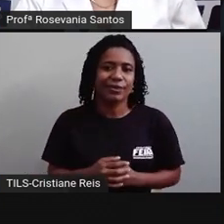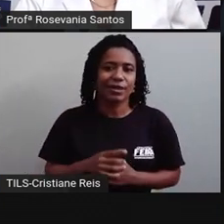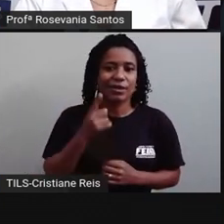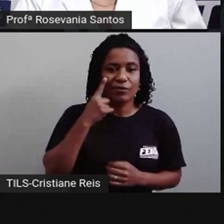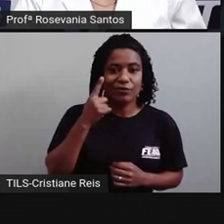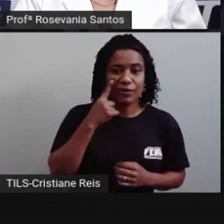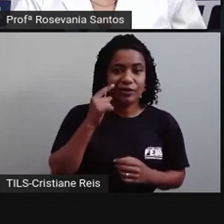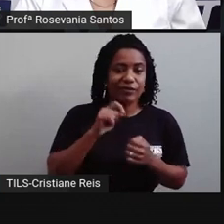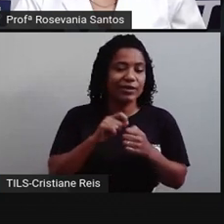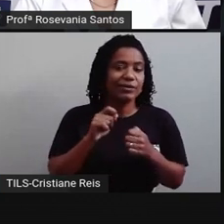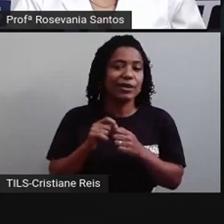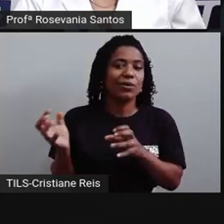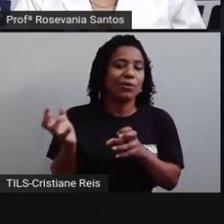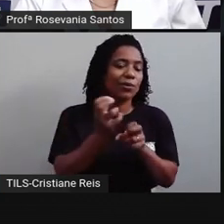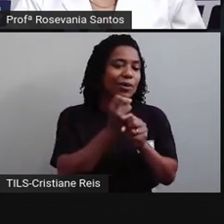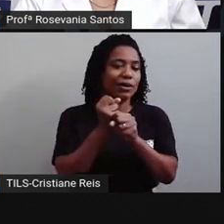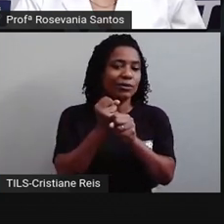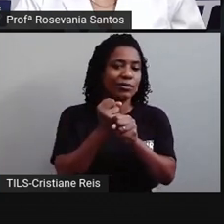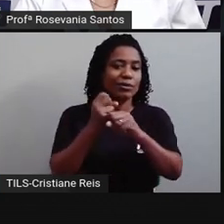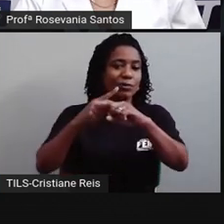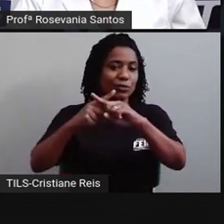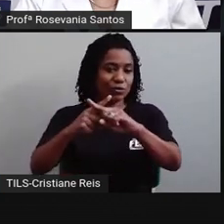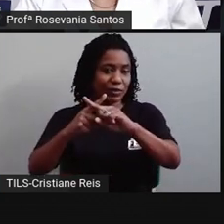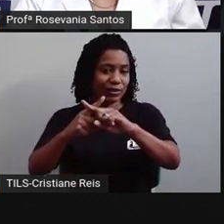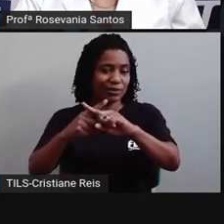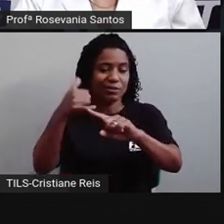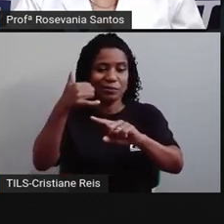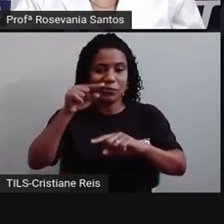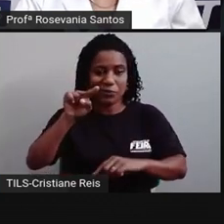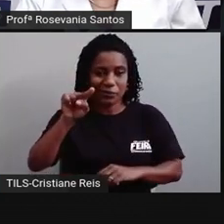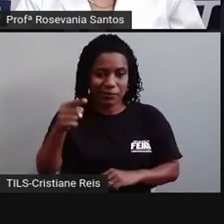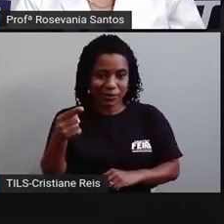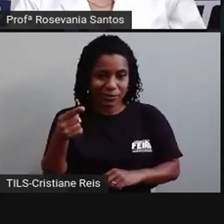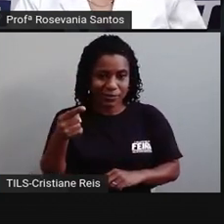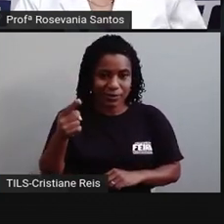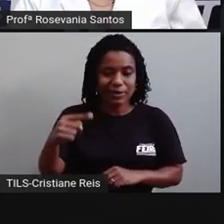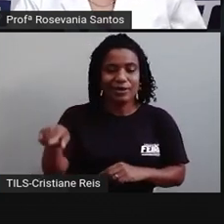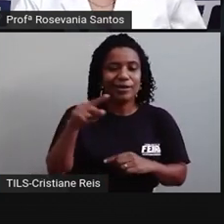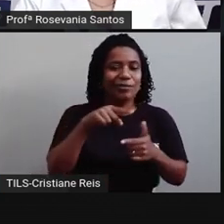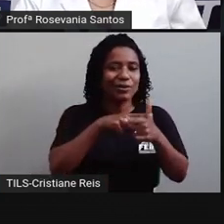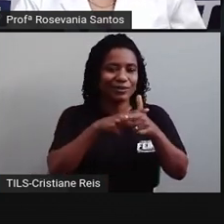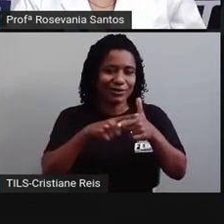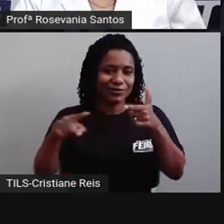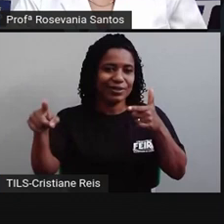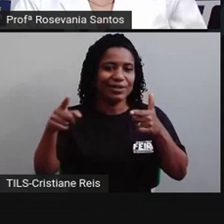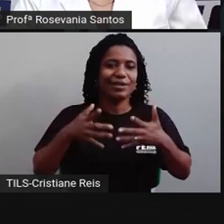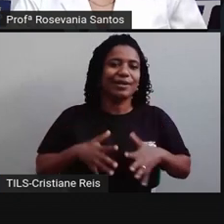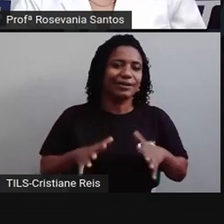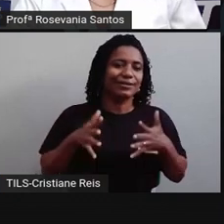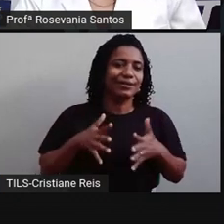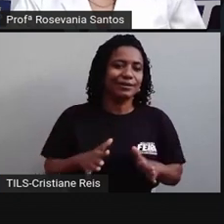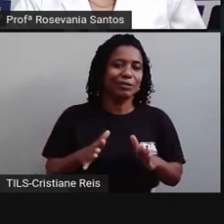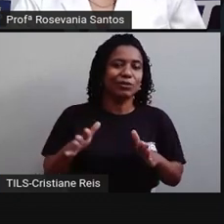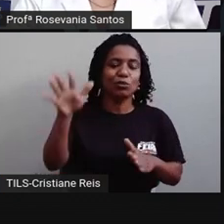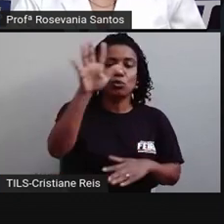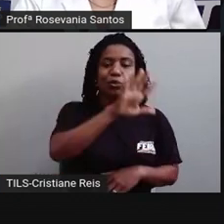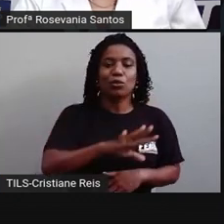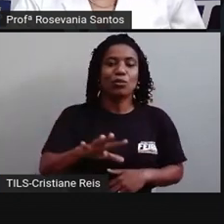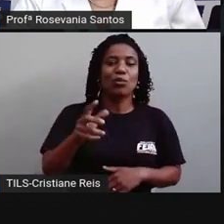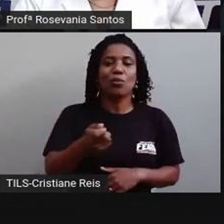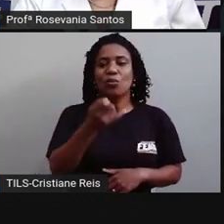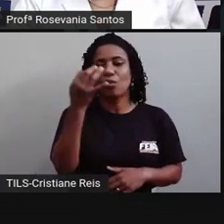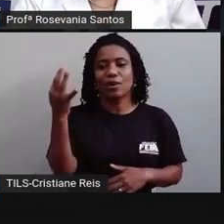por mil, e multiplica por mil, divide pelo número de nascimentos, e aí a gente tem a taxa de